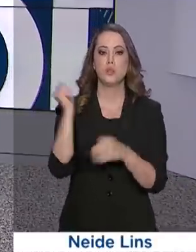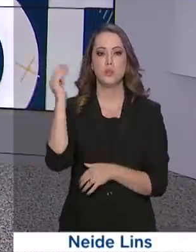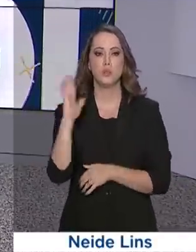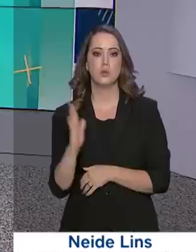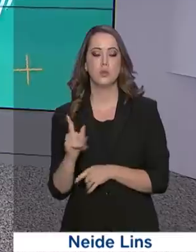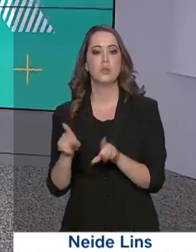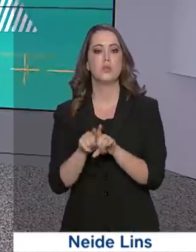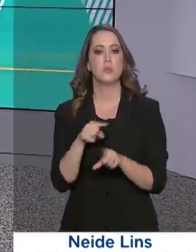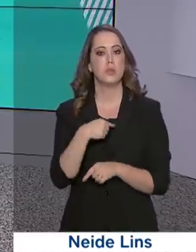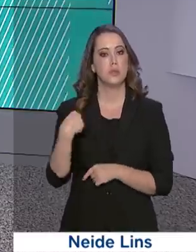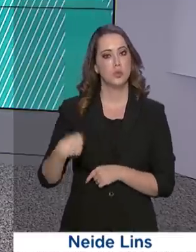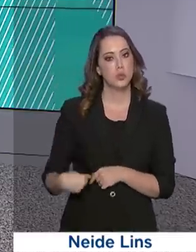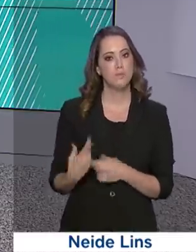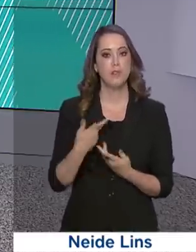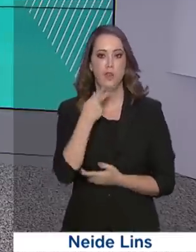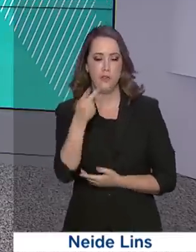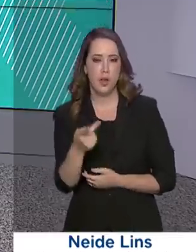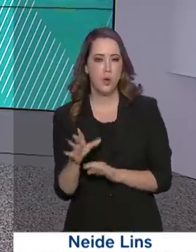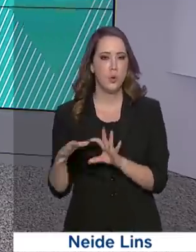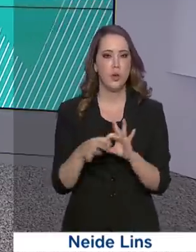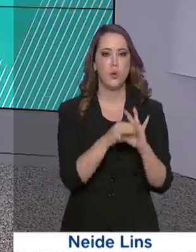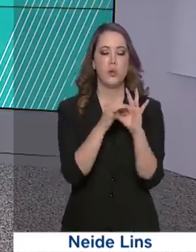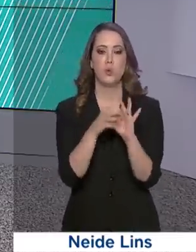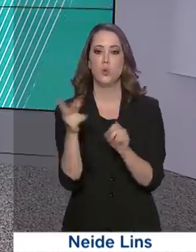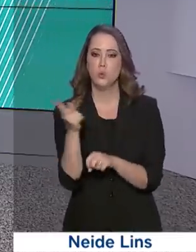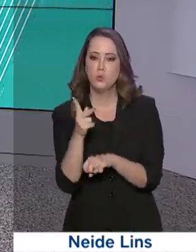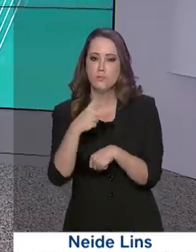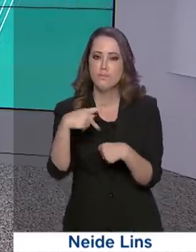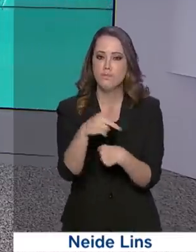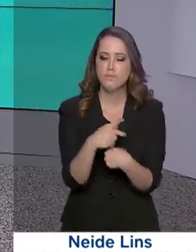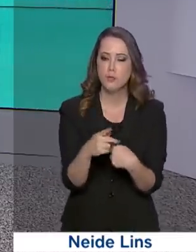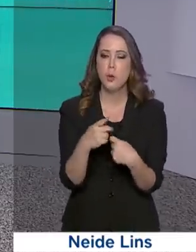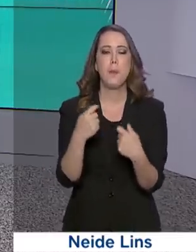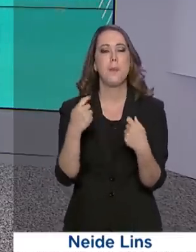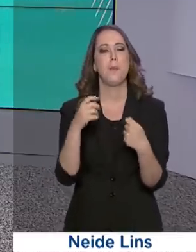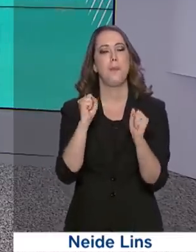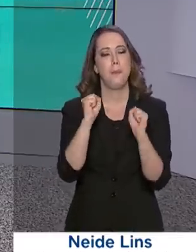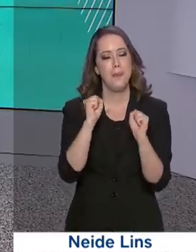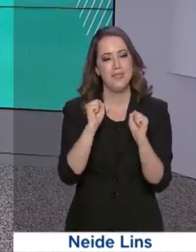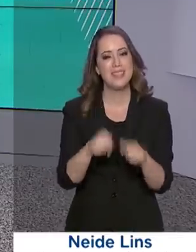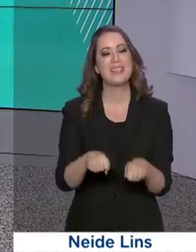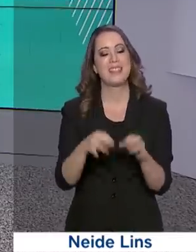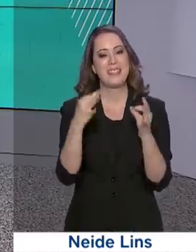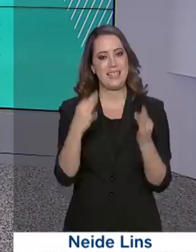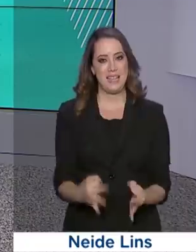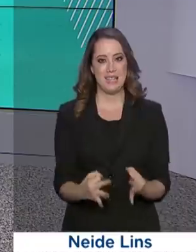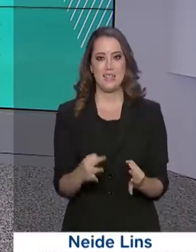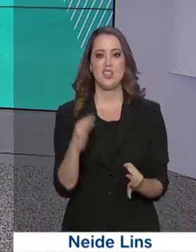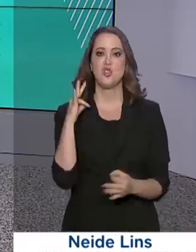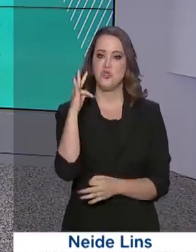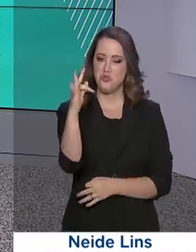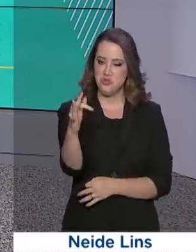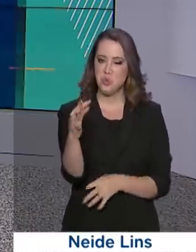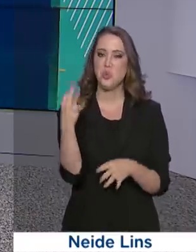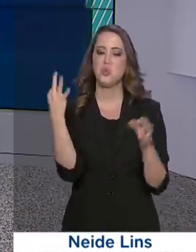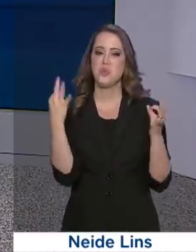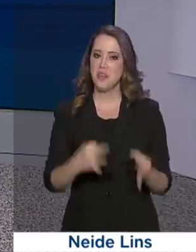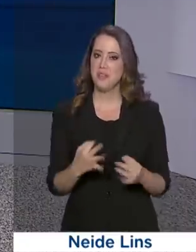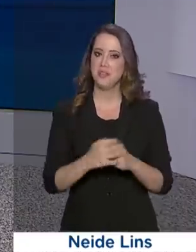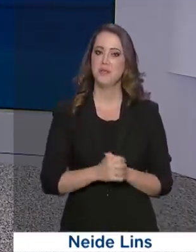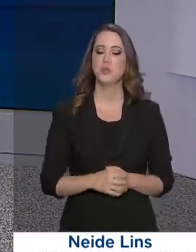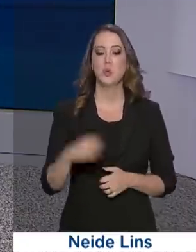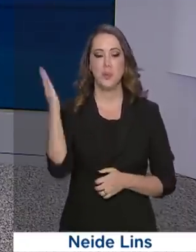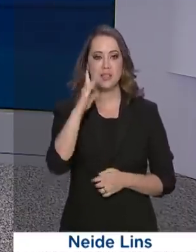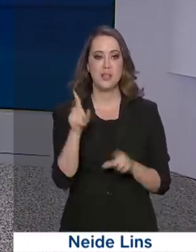brasileiros e chineses e afirmou que a parceria entre os dois países tem tudo para dar certo. O presidente disse também que o Brasil está